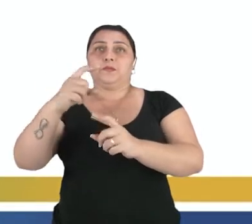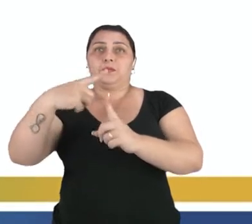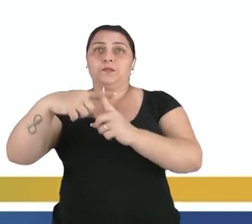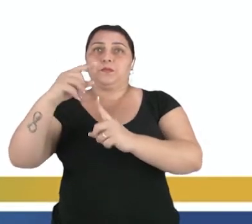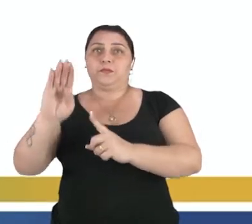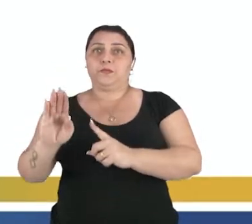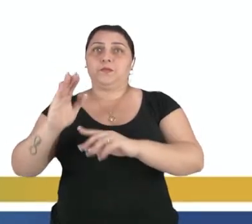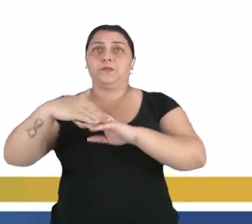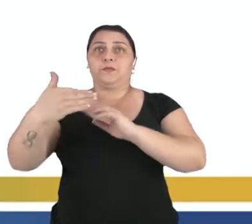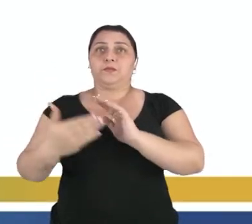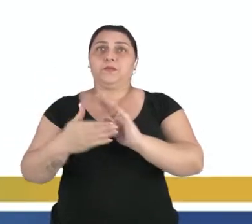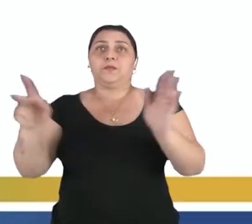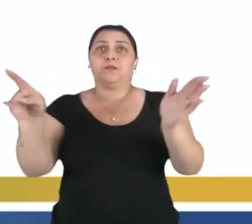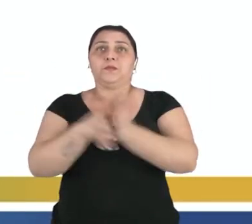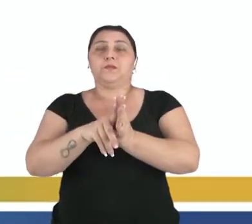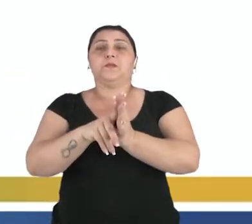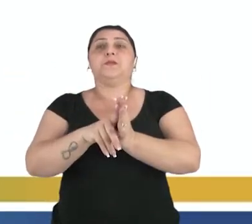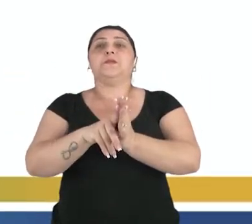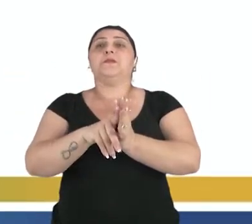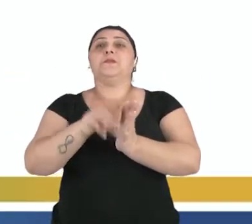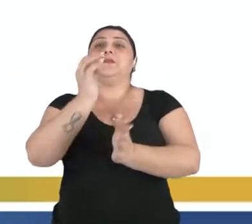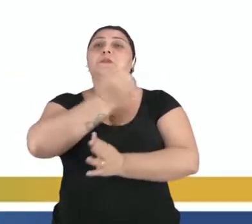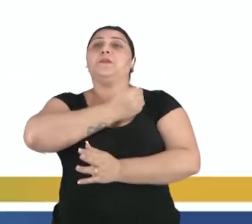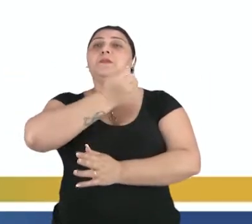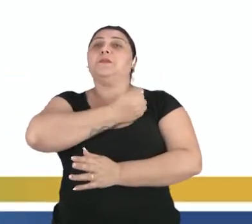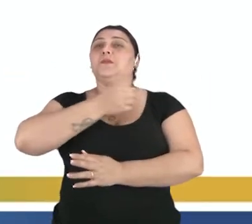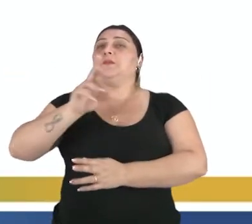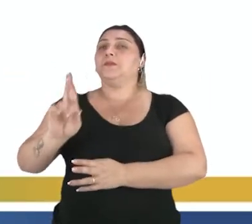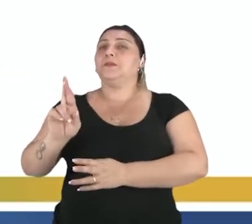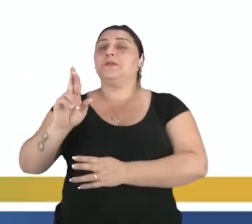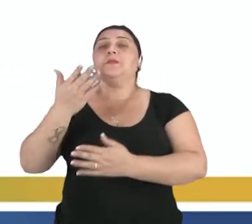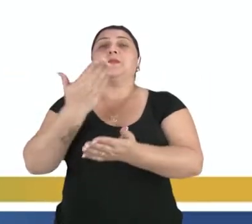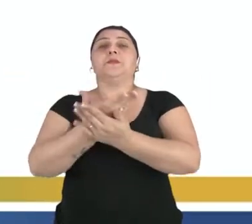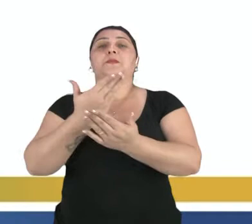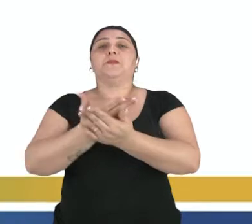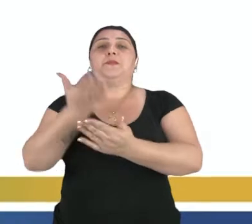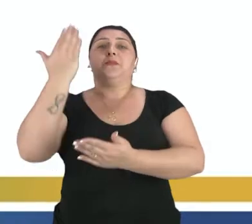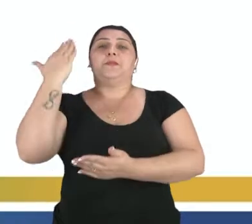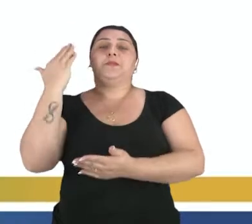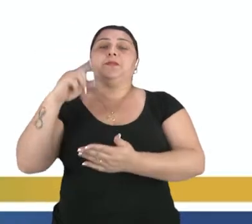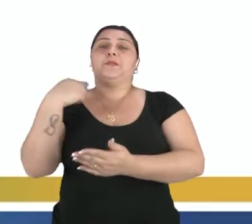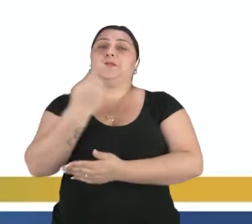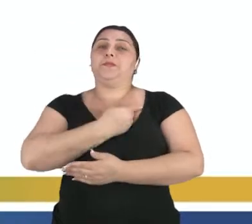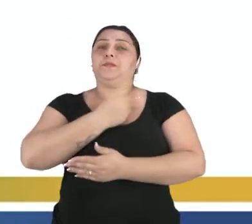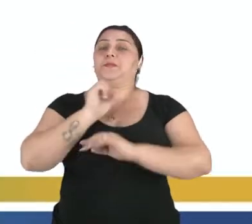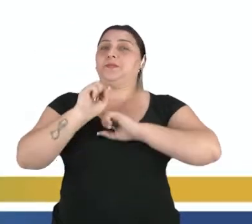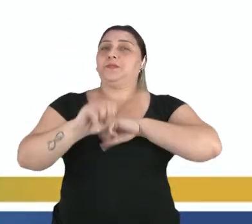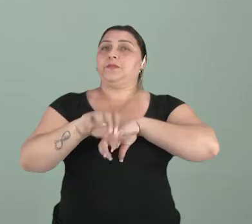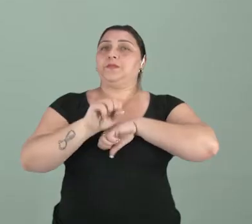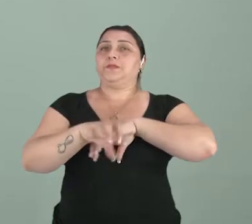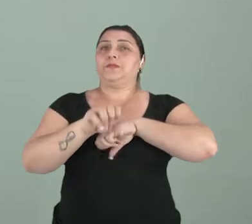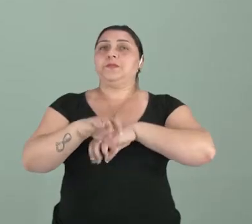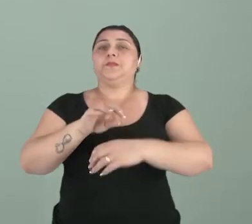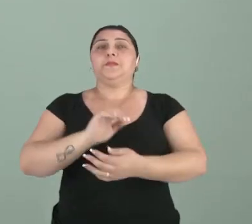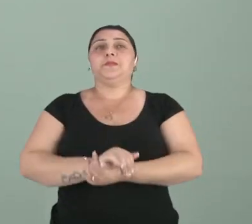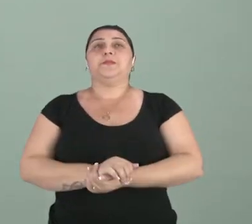para todo x pertencente aos reais. Então olha só, na aula anterior nós trabalhamos